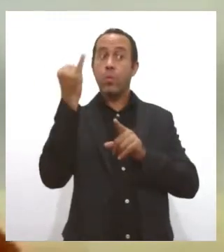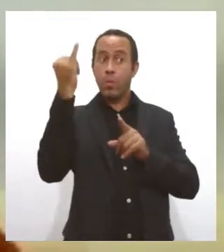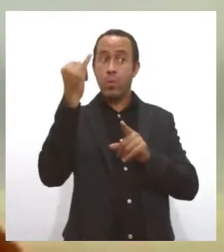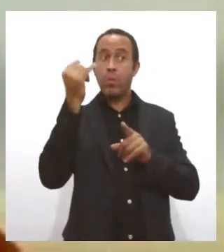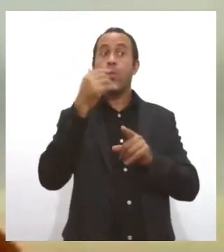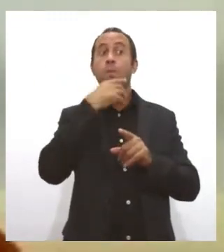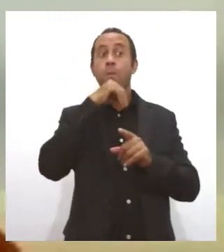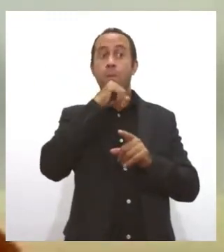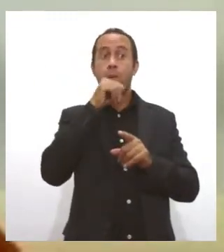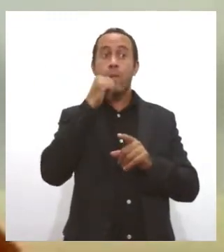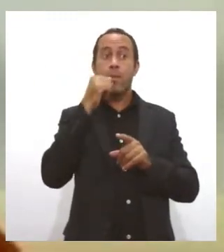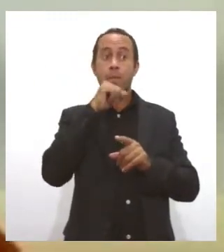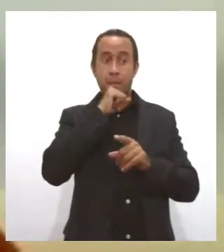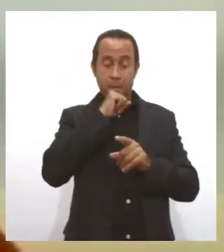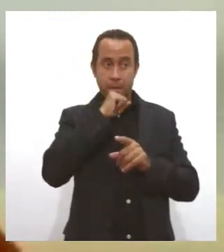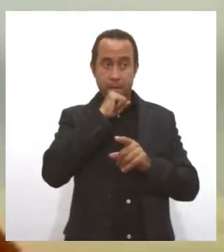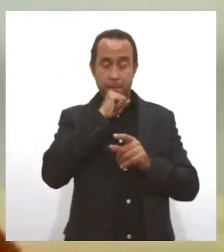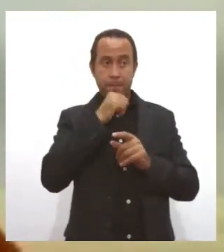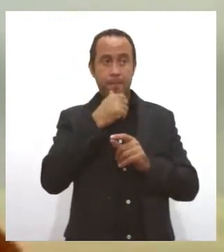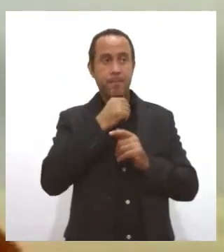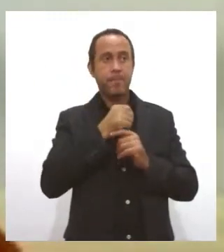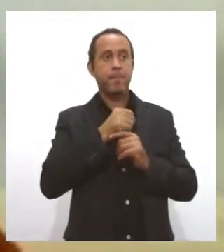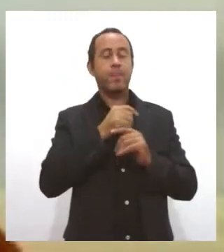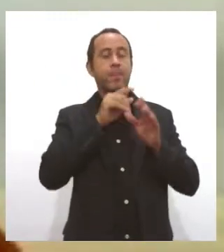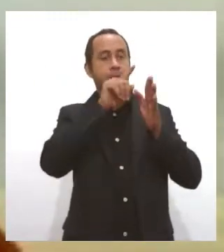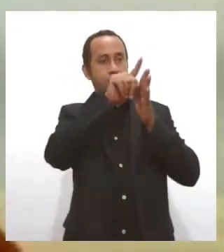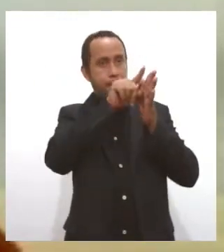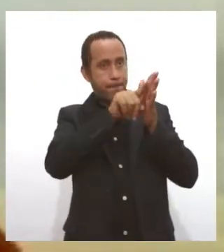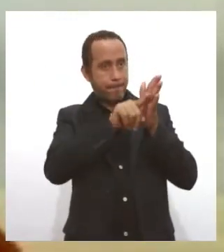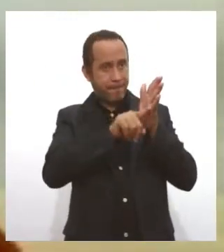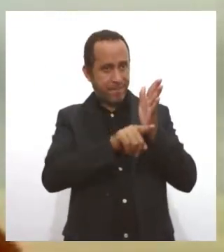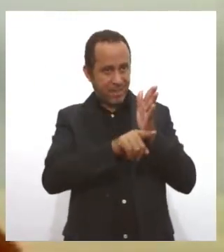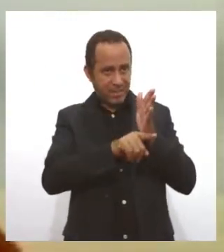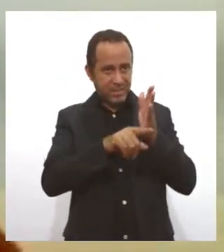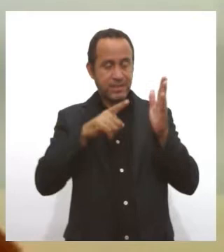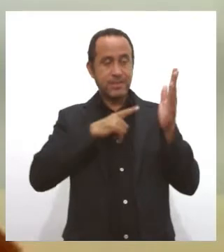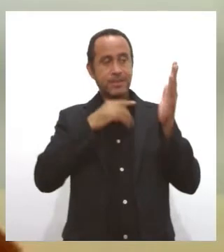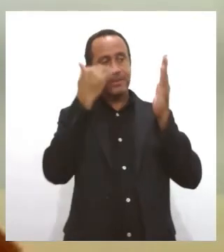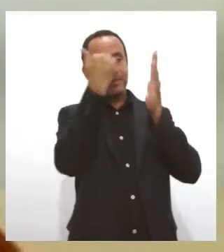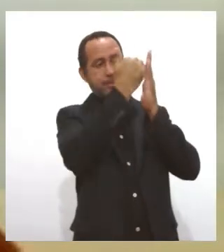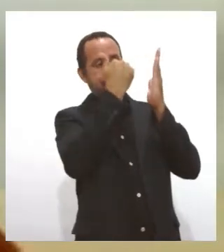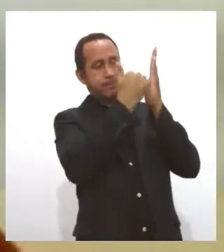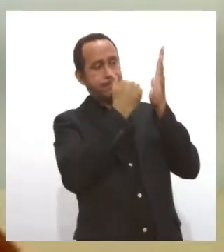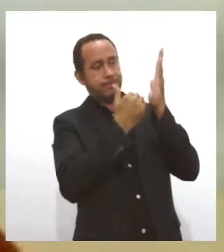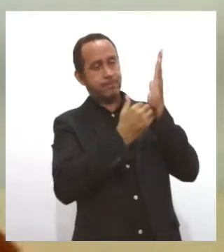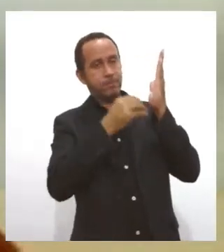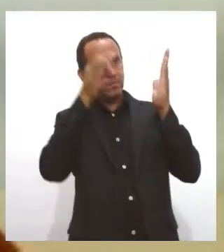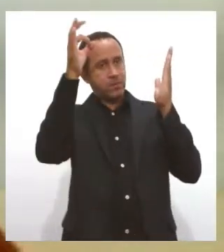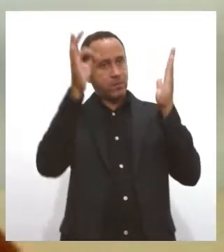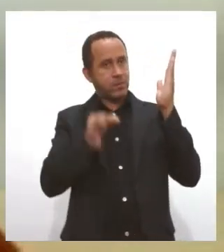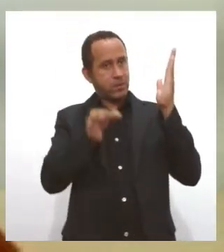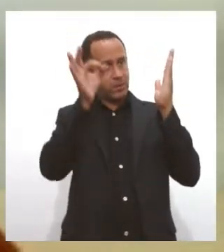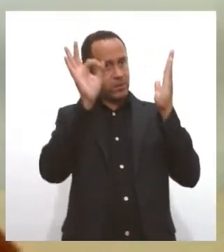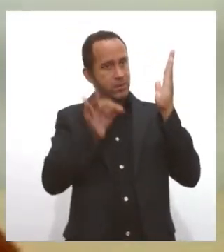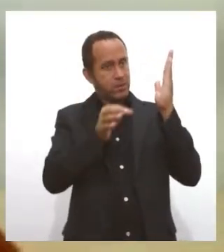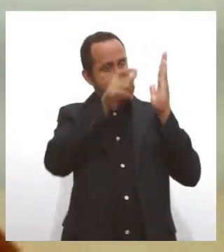atentarem é que os dados que devem constar na embalagem e na etiqueta,